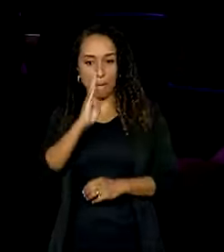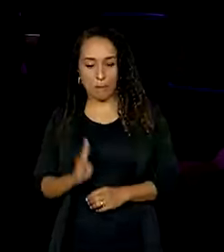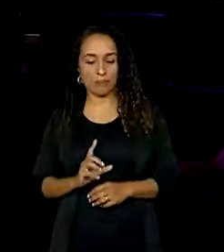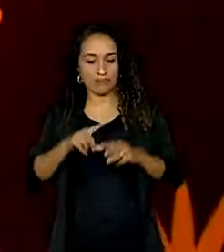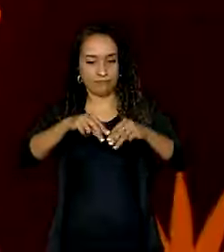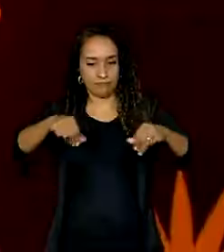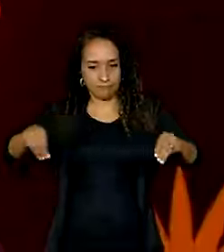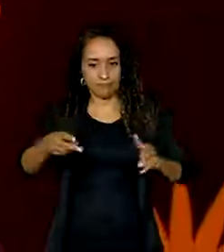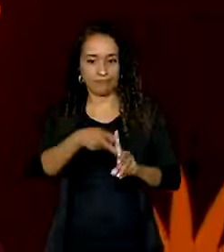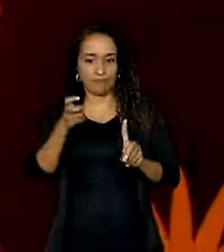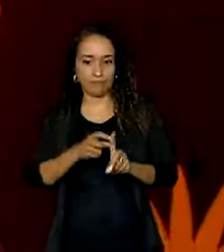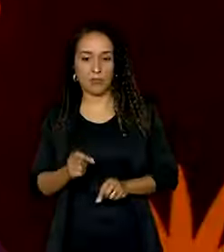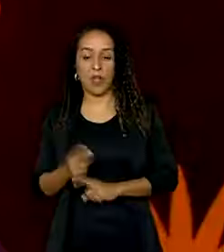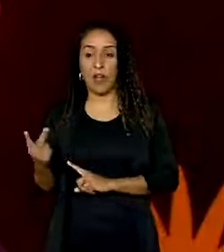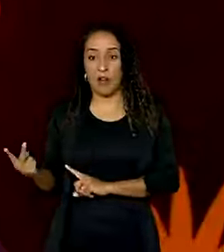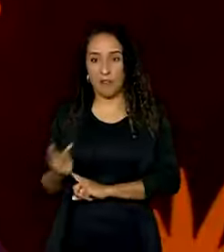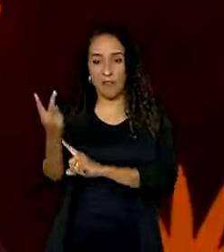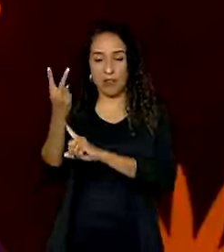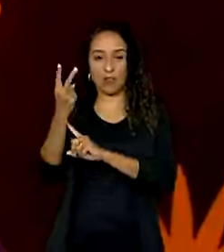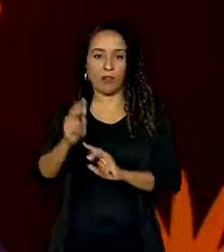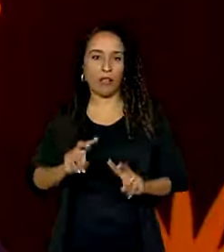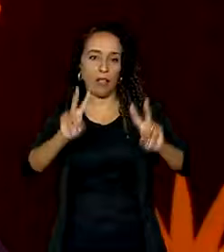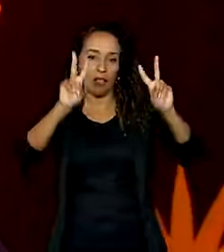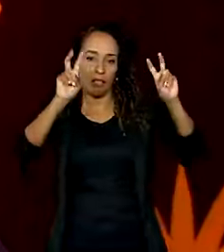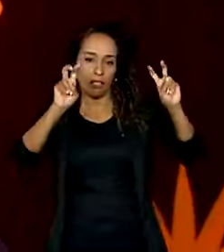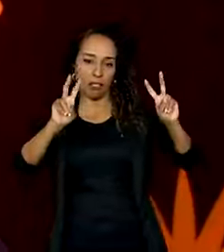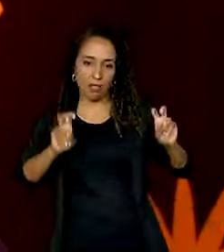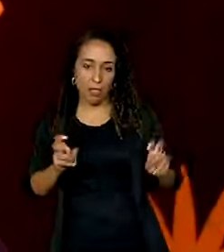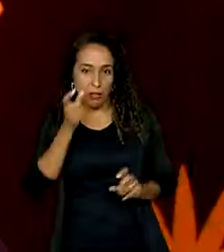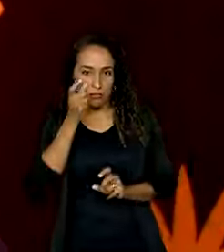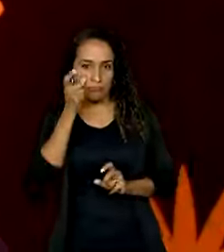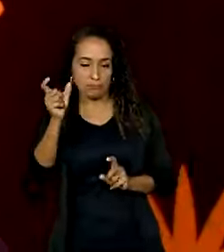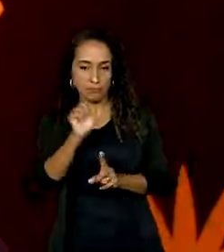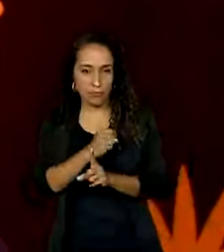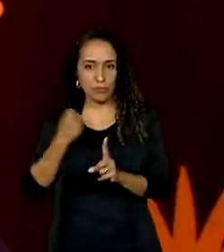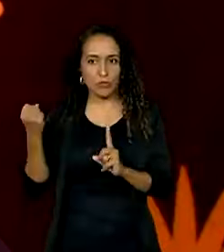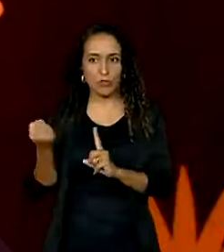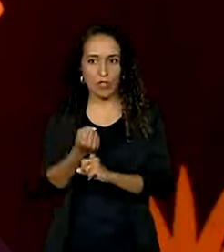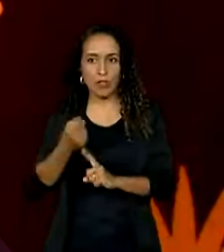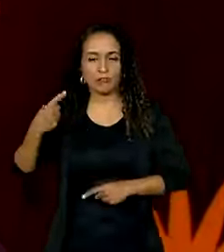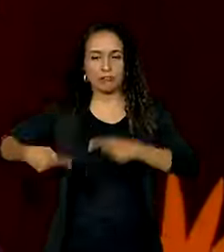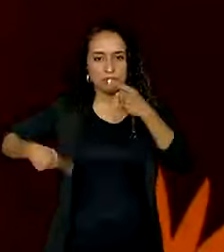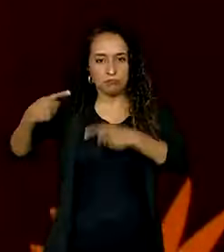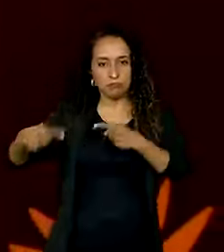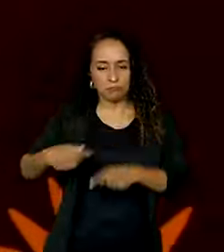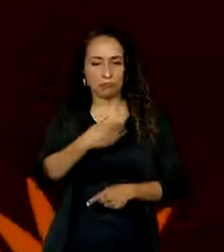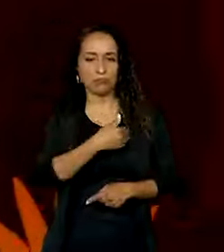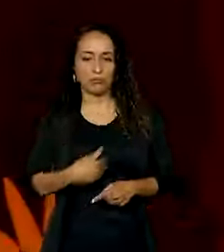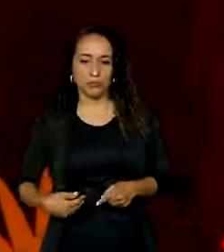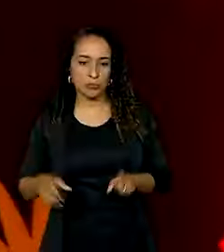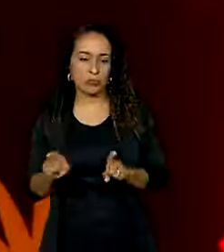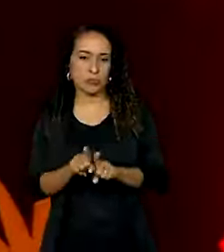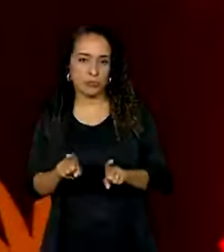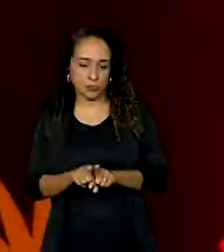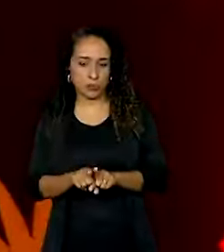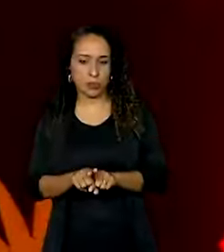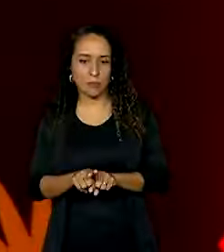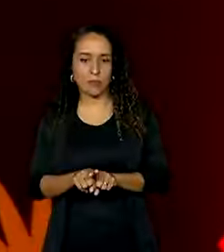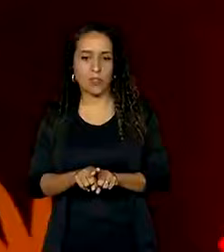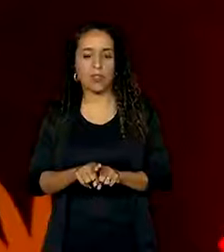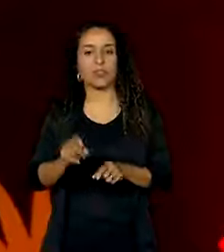Indígena. Valorizar os temas de interesse social, de valorizar o debate público com